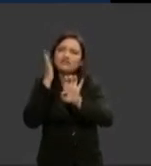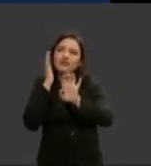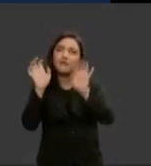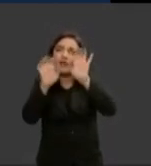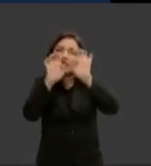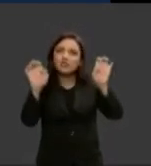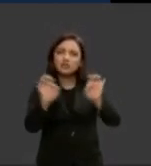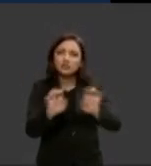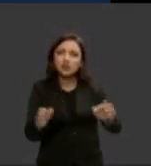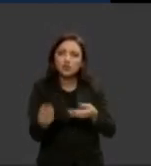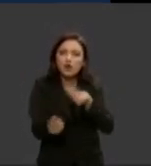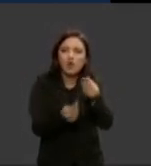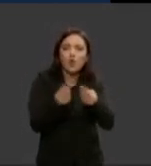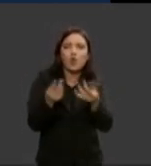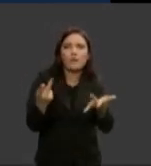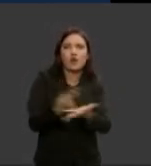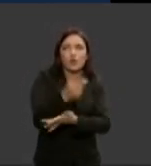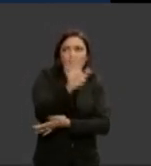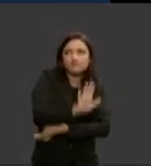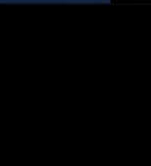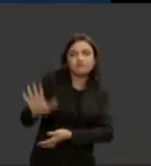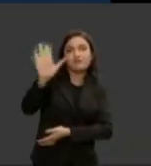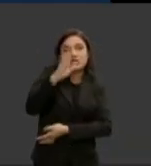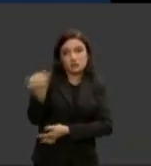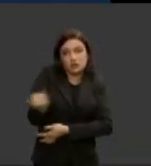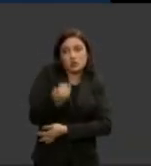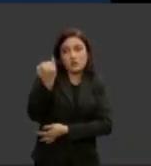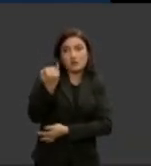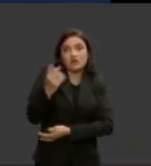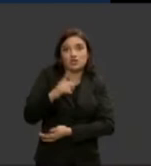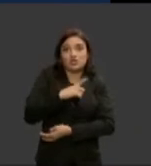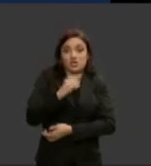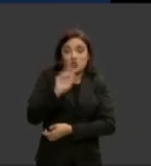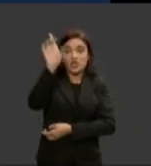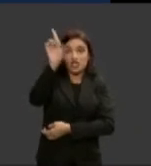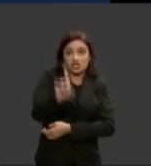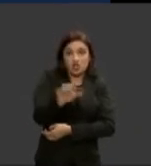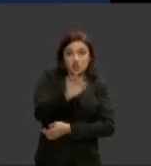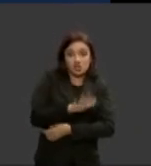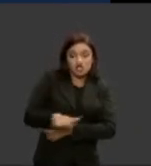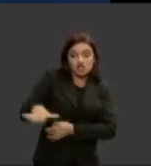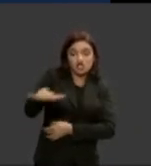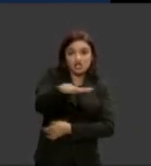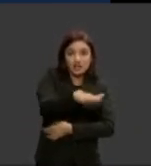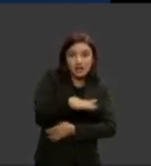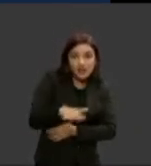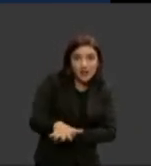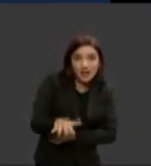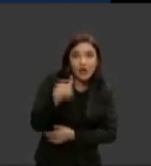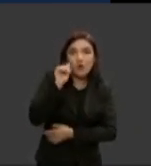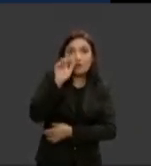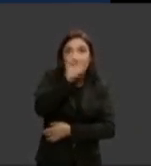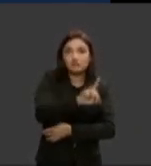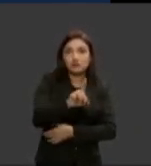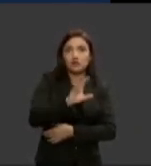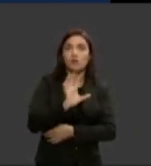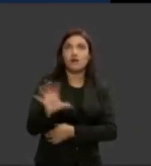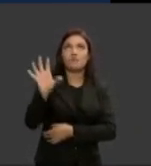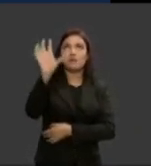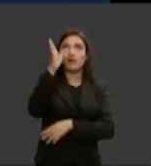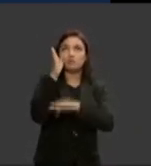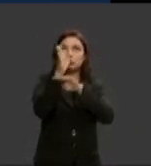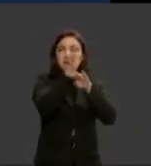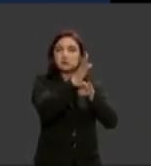pública no Brasil é importante nós temos porém diretoras gerais diversas diretoras espalhadas pelo Brasil dentro das